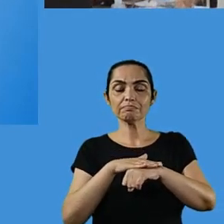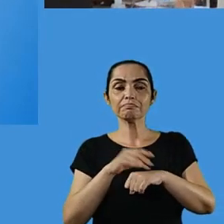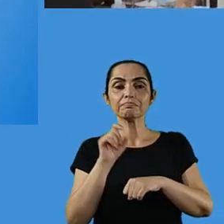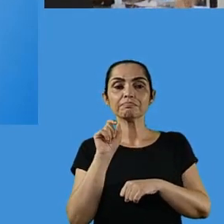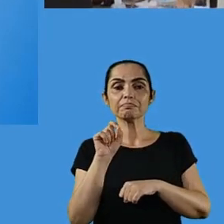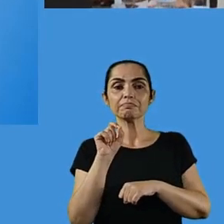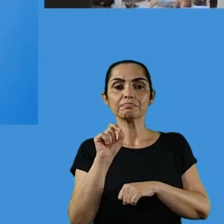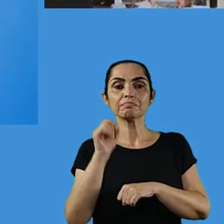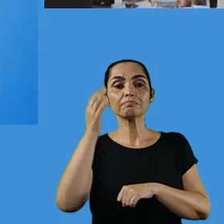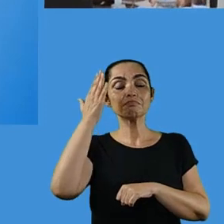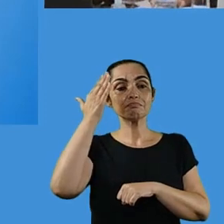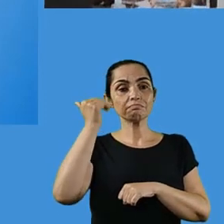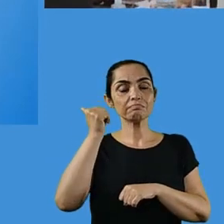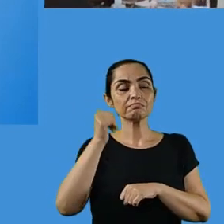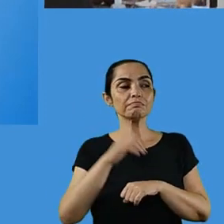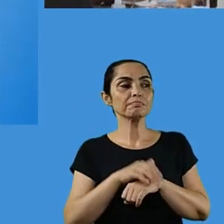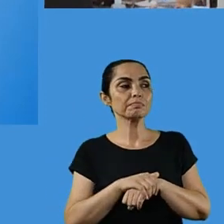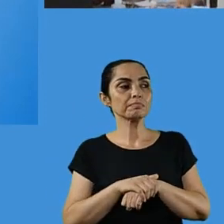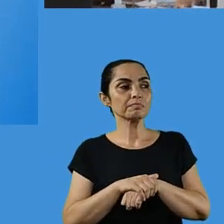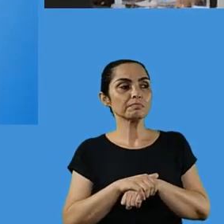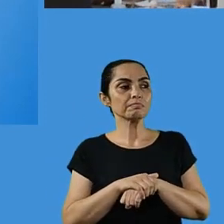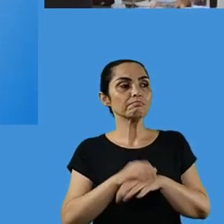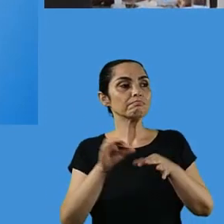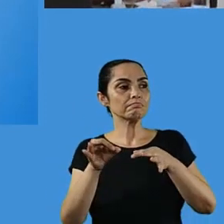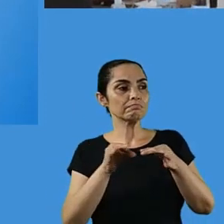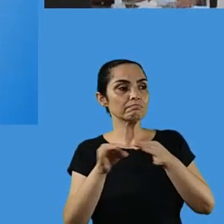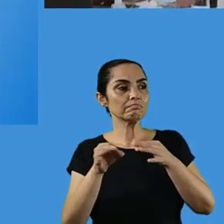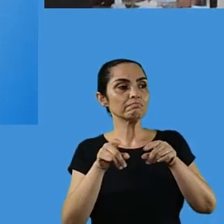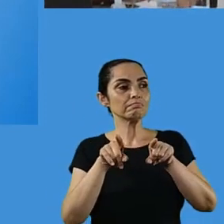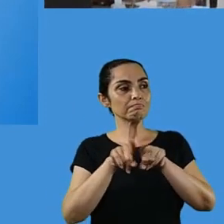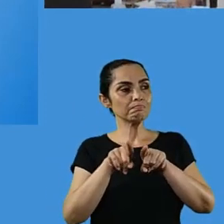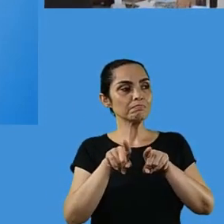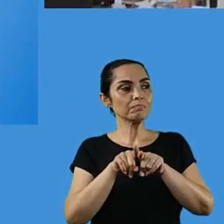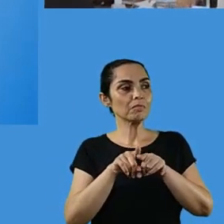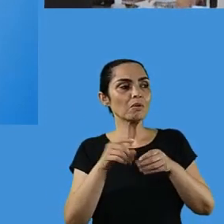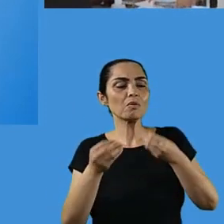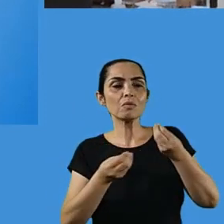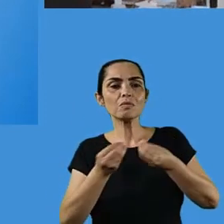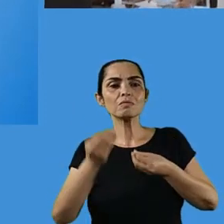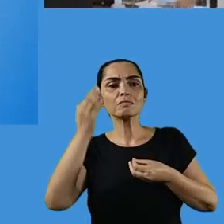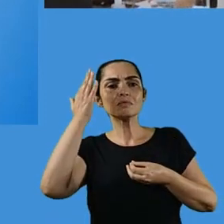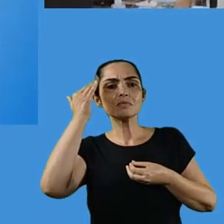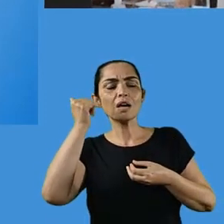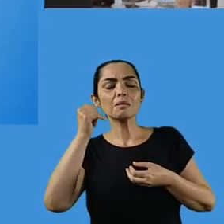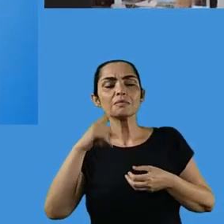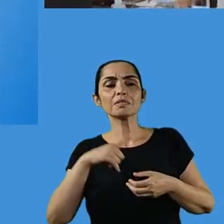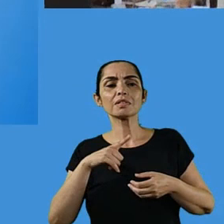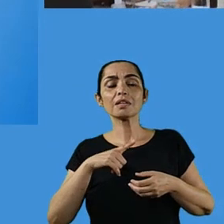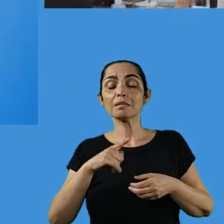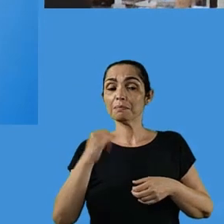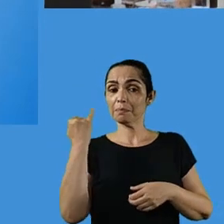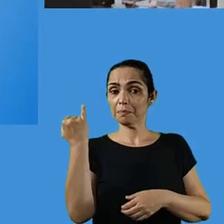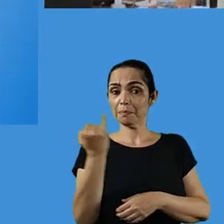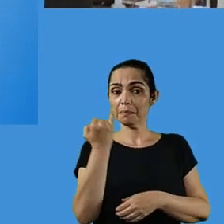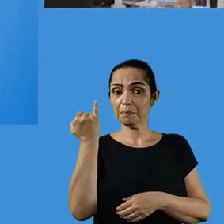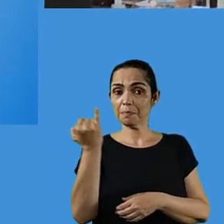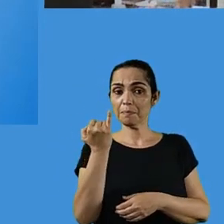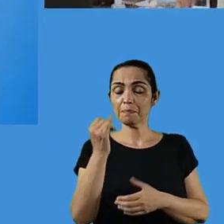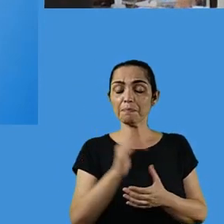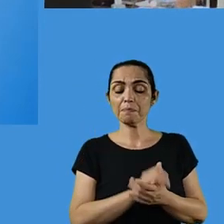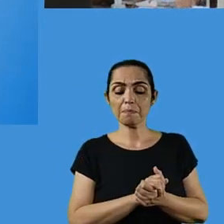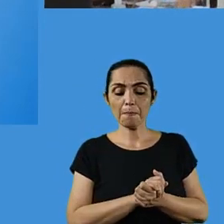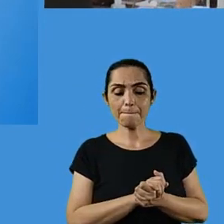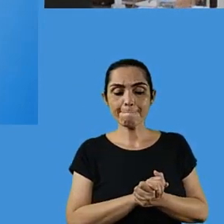estão postos. E quando a gente voltar para o presencial, eu creio que vão aparecer outros. Mas quanto mais planejados, quanto mais discutidos